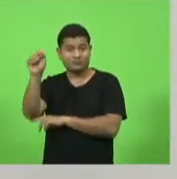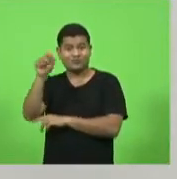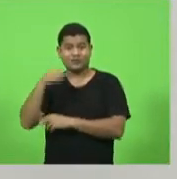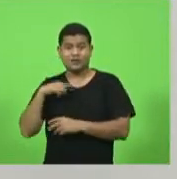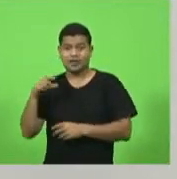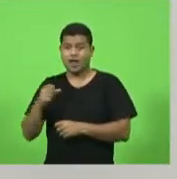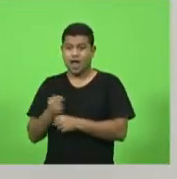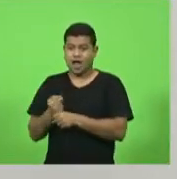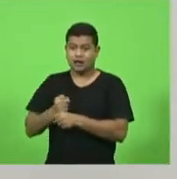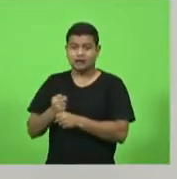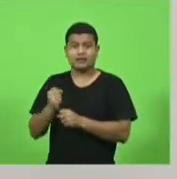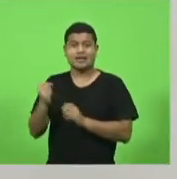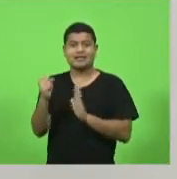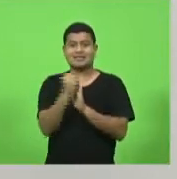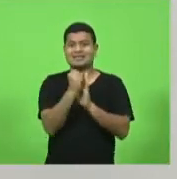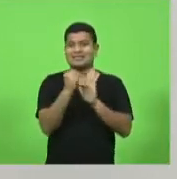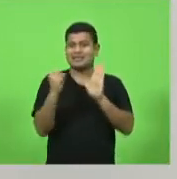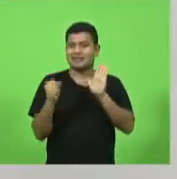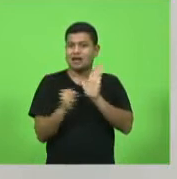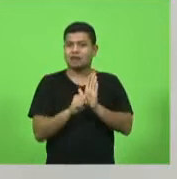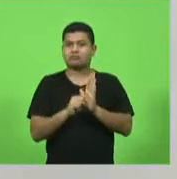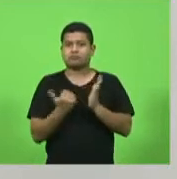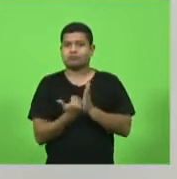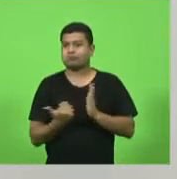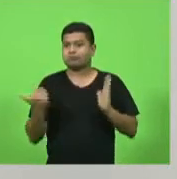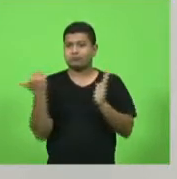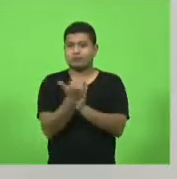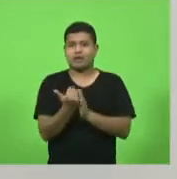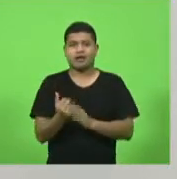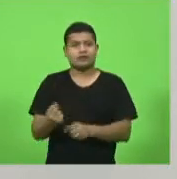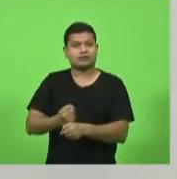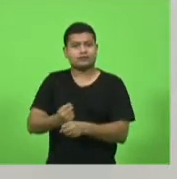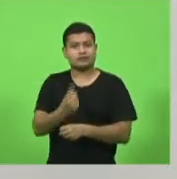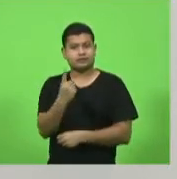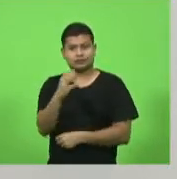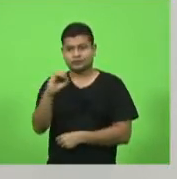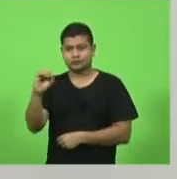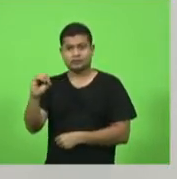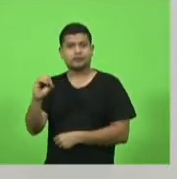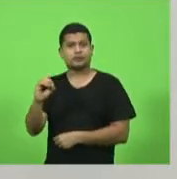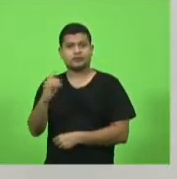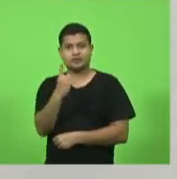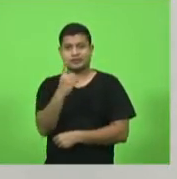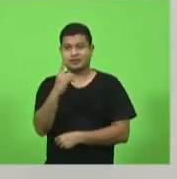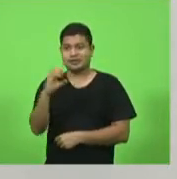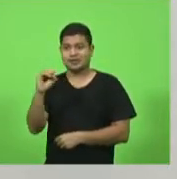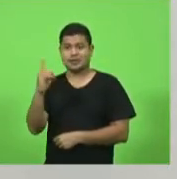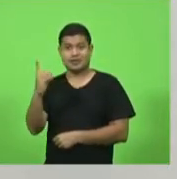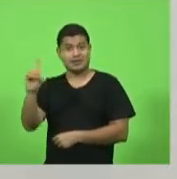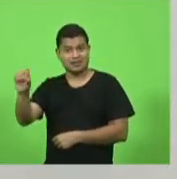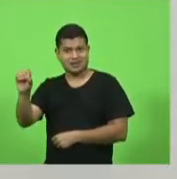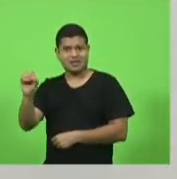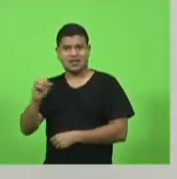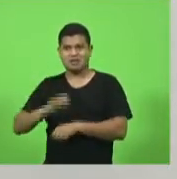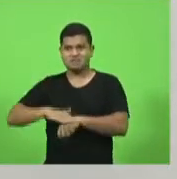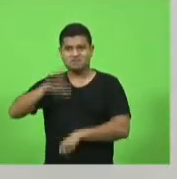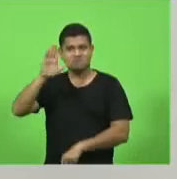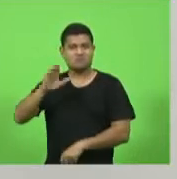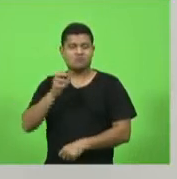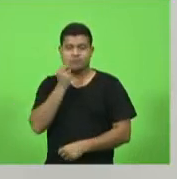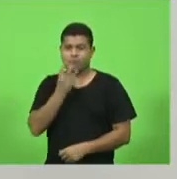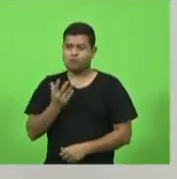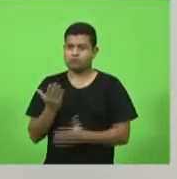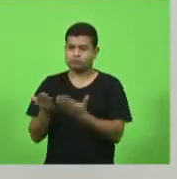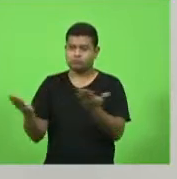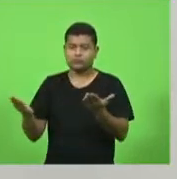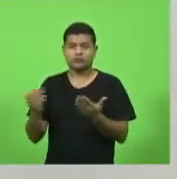século de existência, 110 anos. E só nós sabemos o quanto Santa Catarina deve a esses homens,